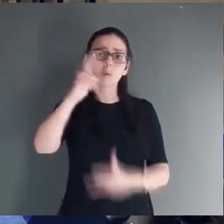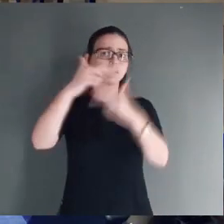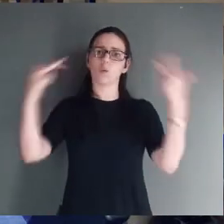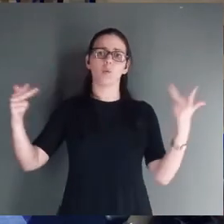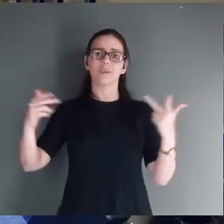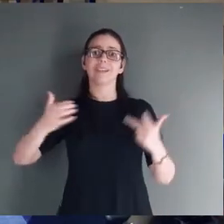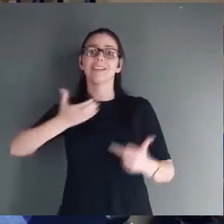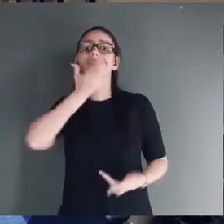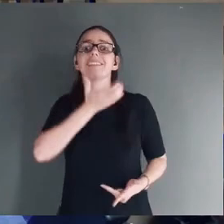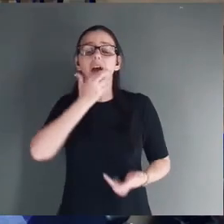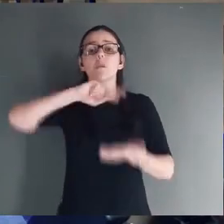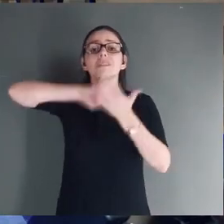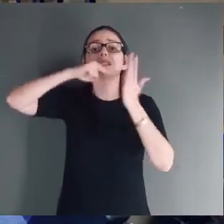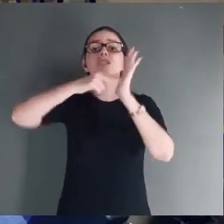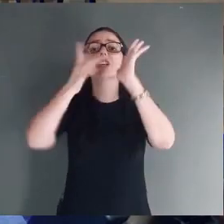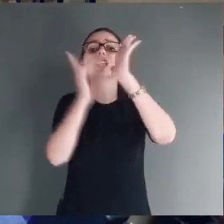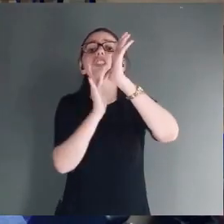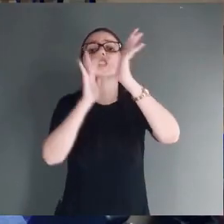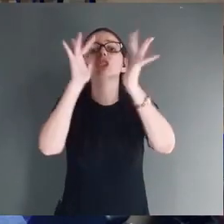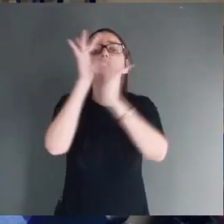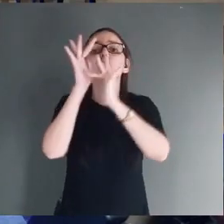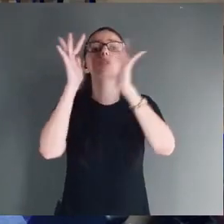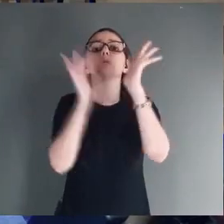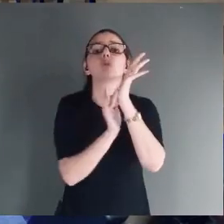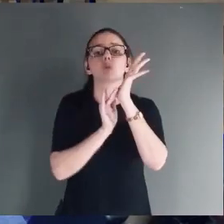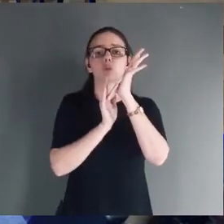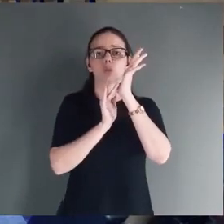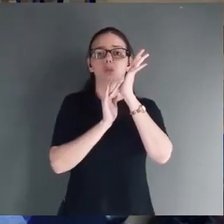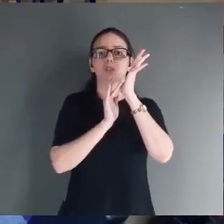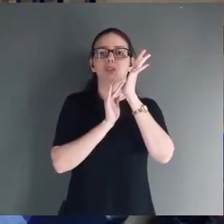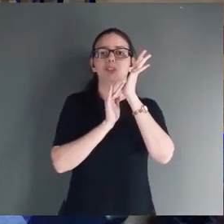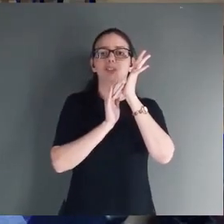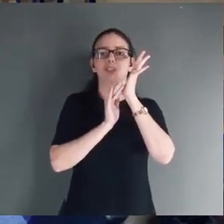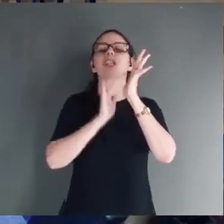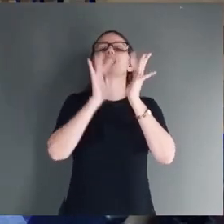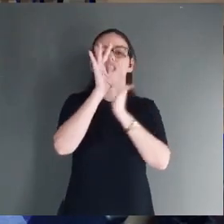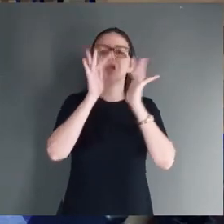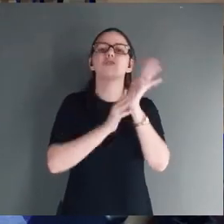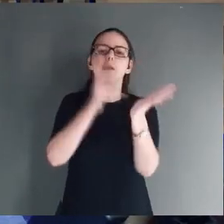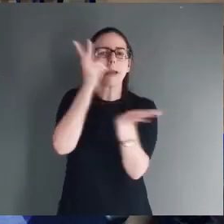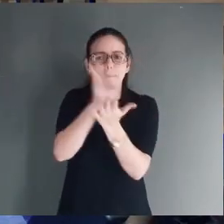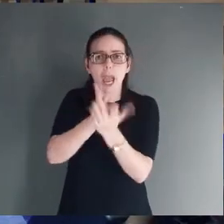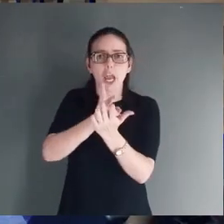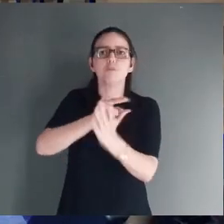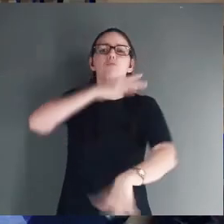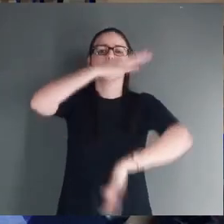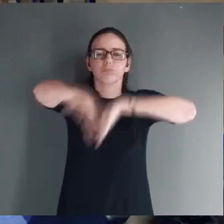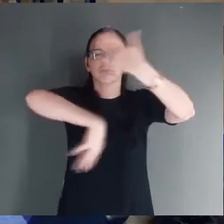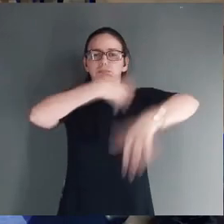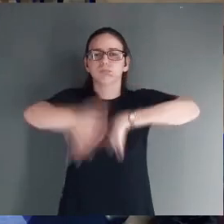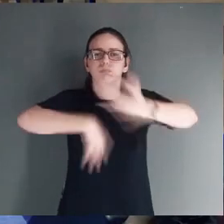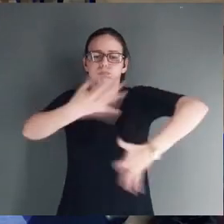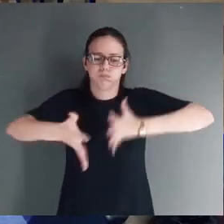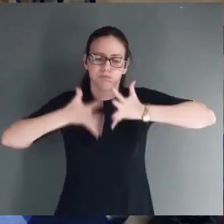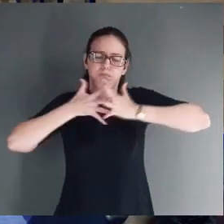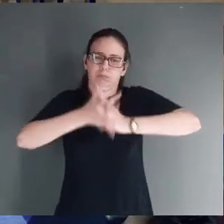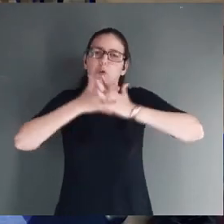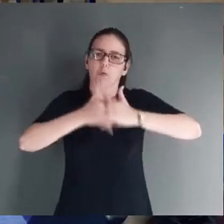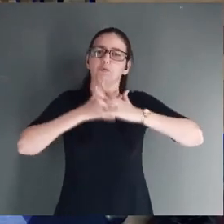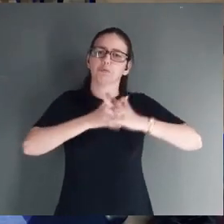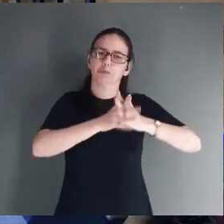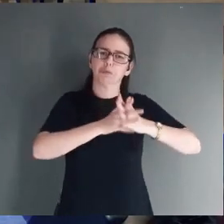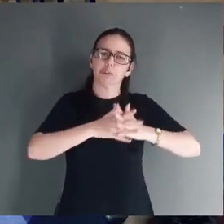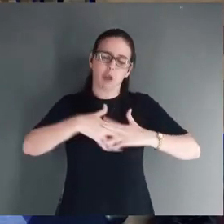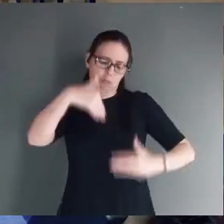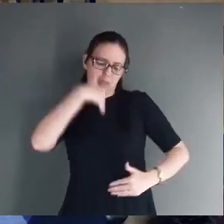Natal é Jesus. Nascendo na nossa bagunça. Natal é Jesus. tornando real no meio